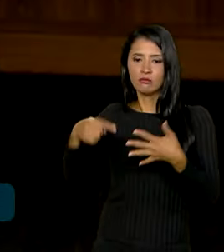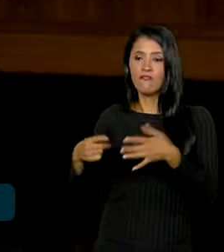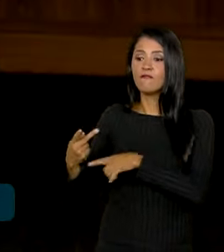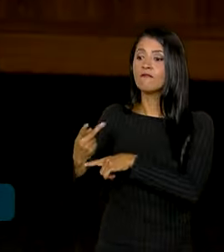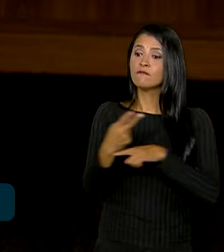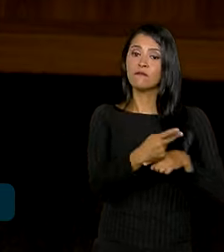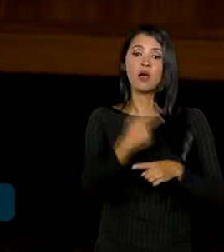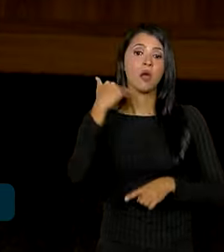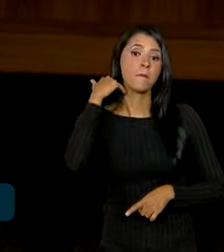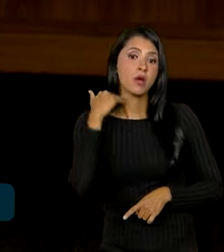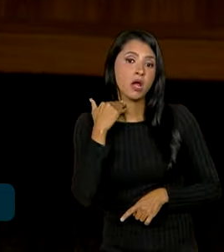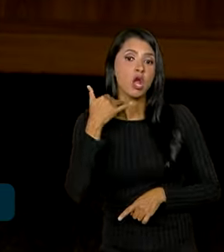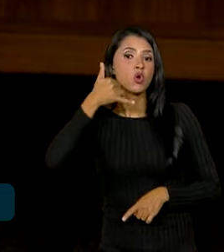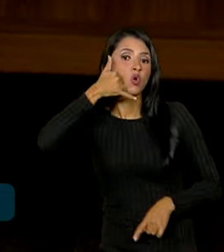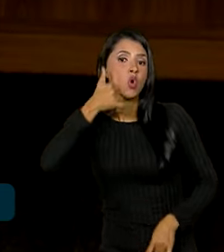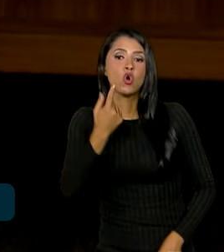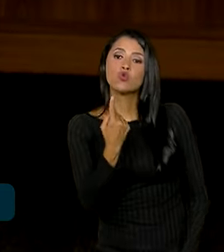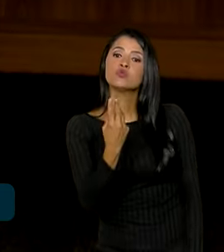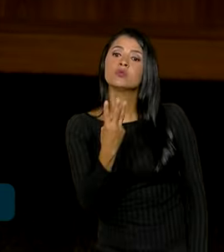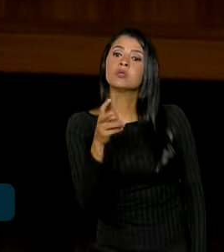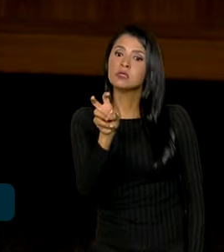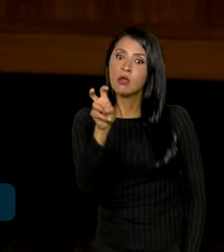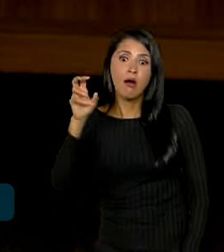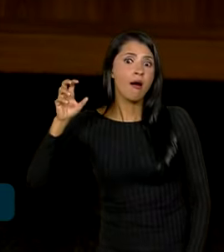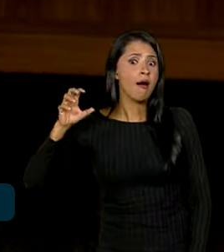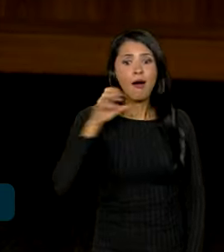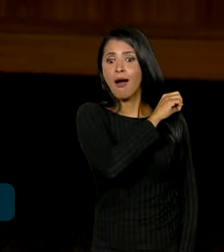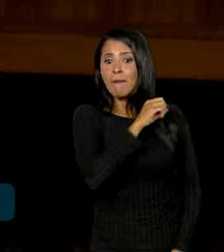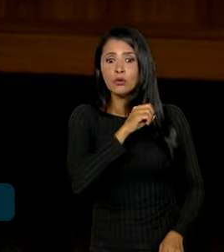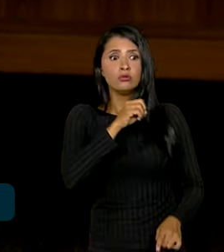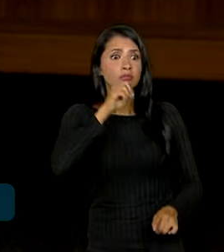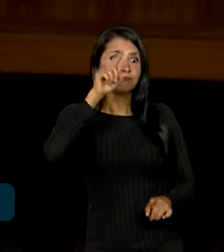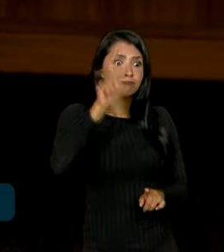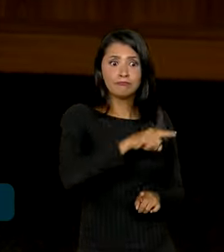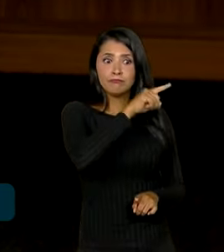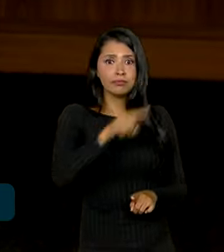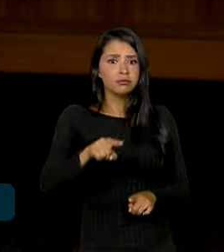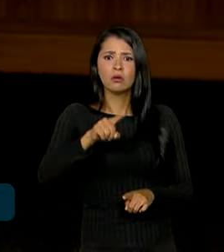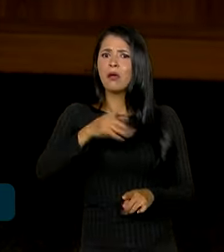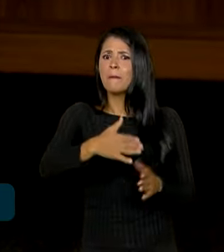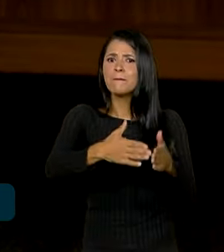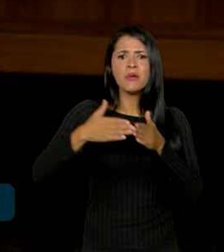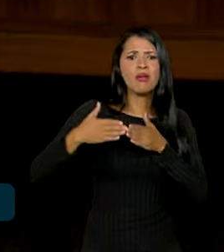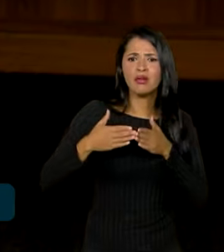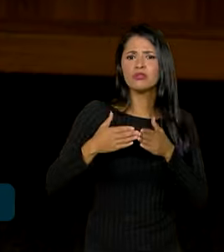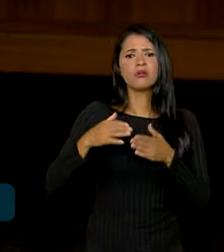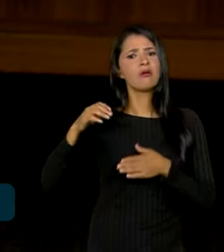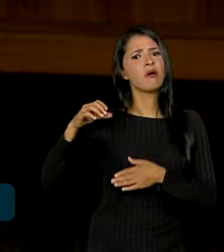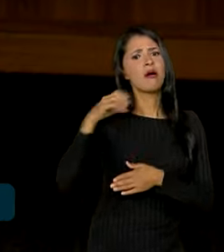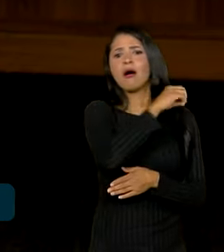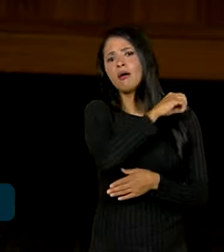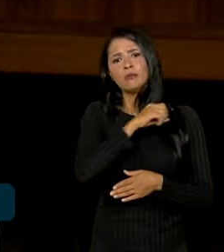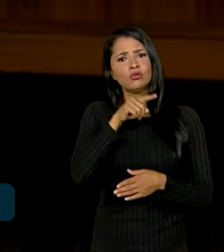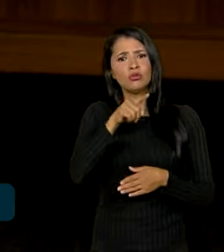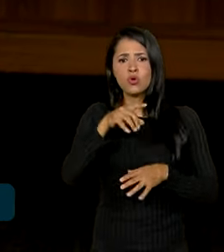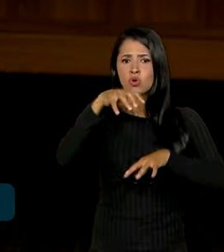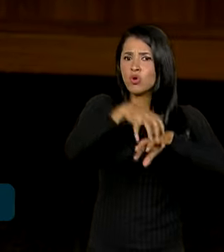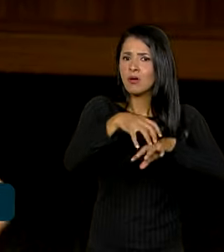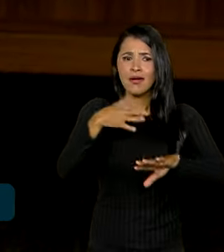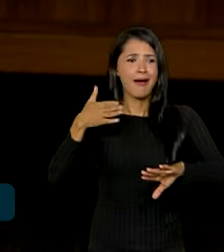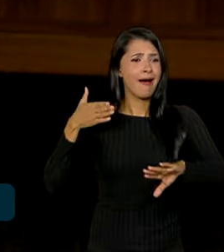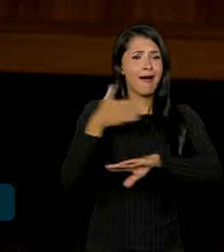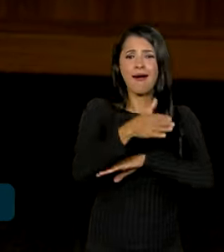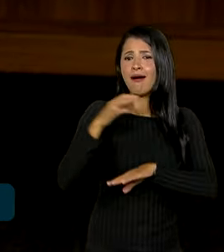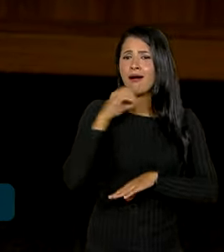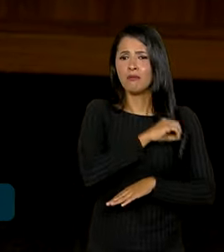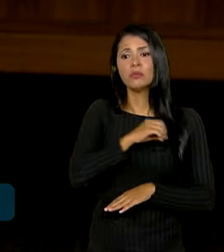banco, vai no 355, entra no... Imediatamente pede cancelamento. Imediatamente. Ao órgão mais rápido que você tiver.